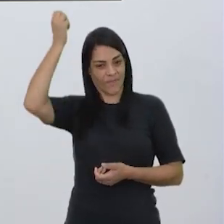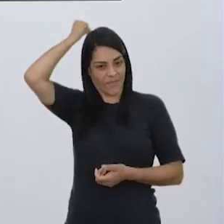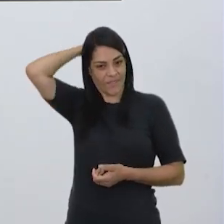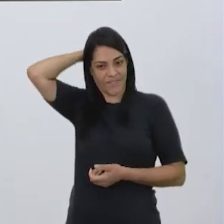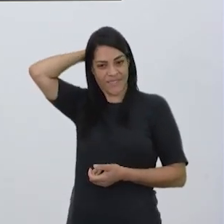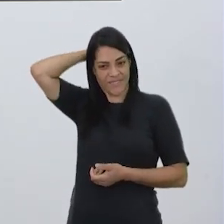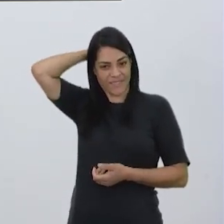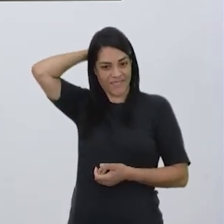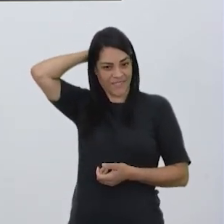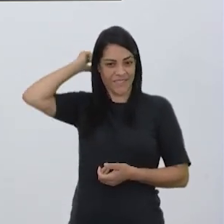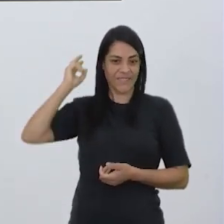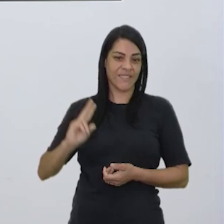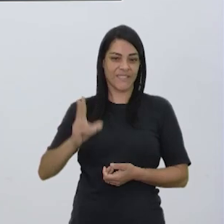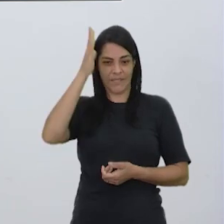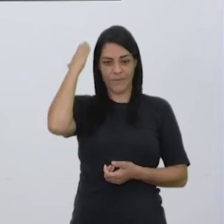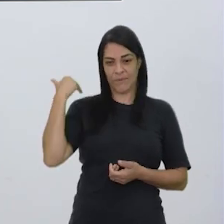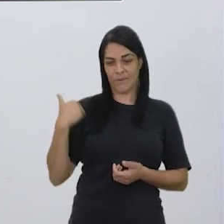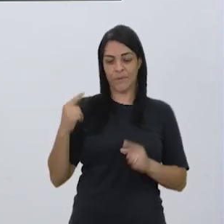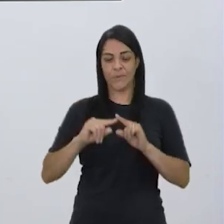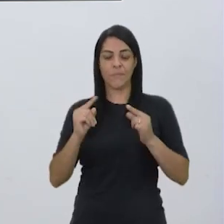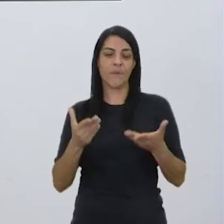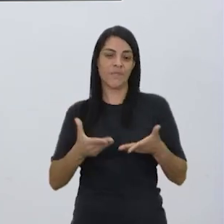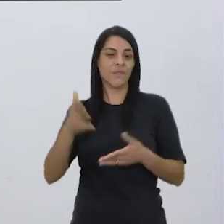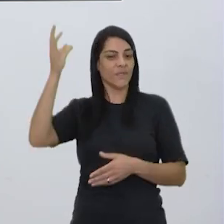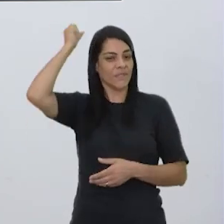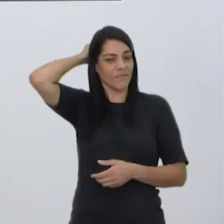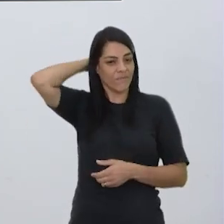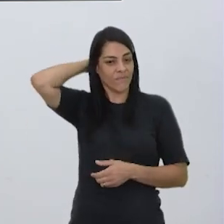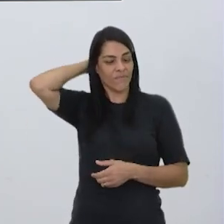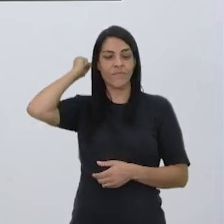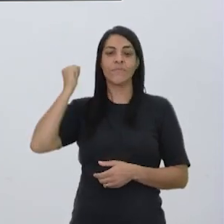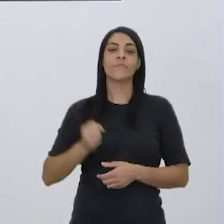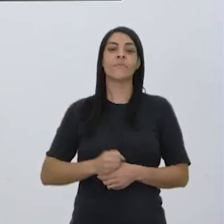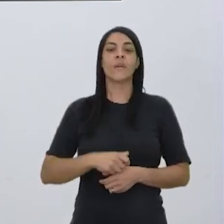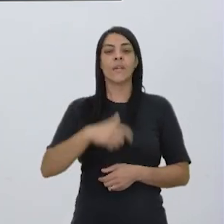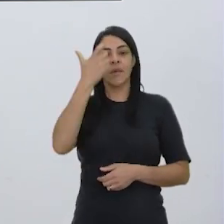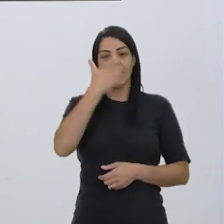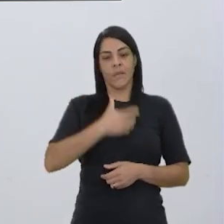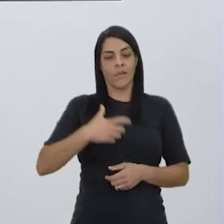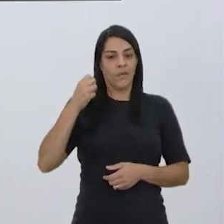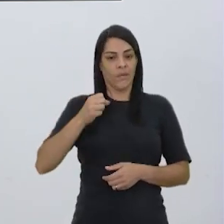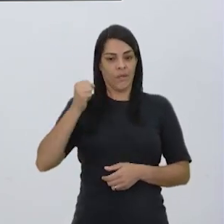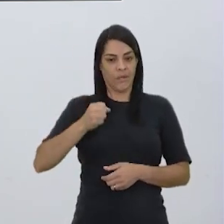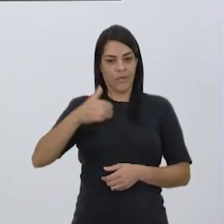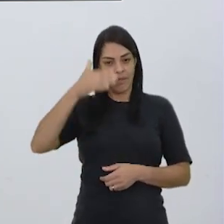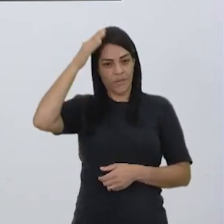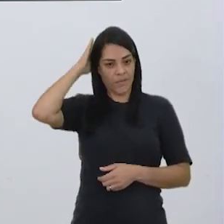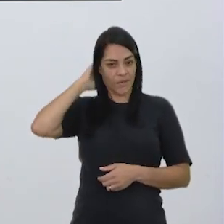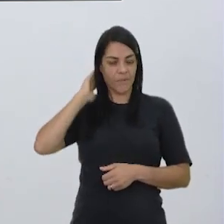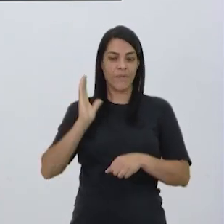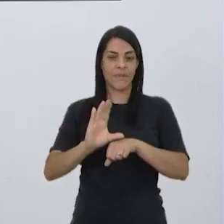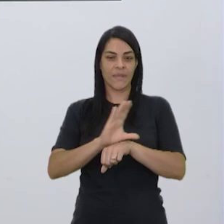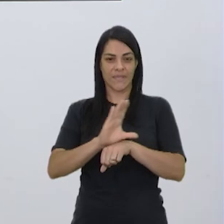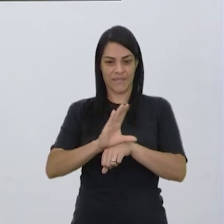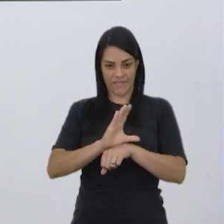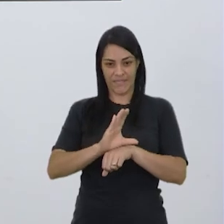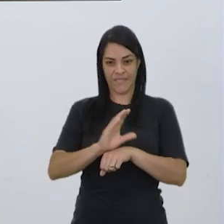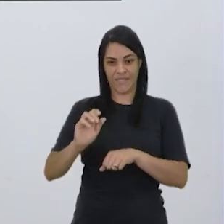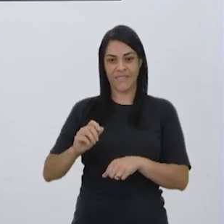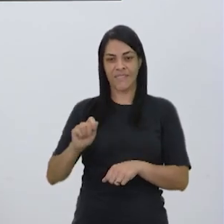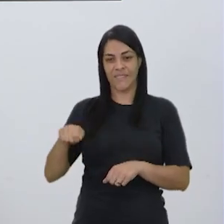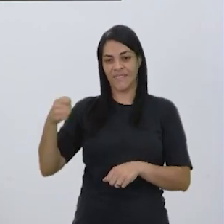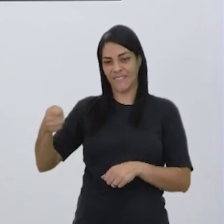preso, ele sempre fica solto, mas hoje ele está preso. Sou branca, meu cabelo é castanho e o meu sinal é esse